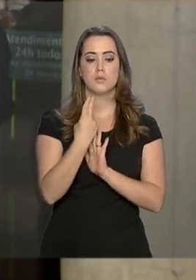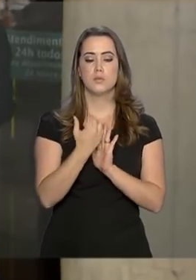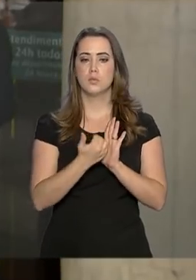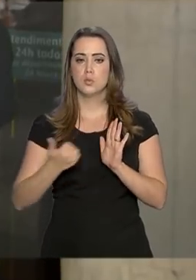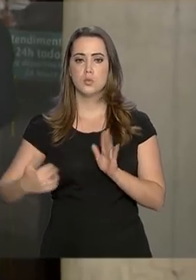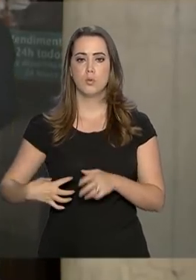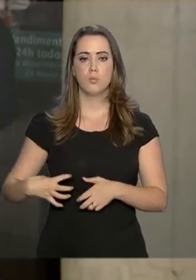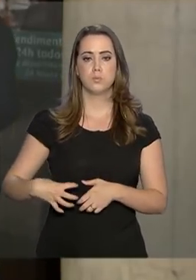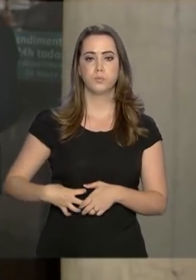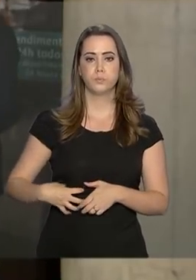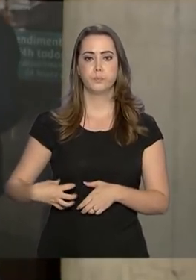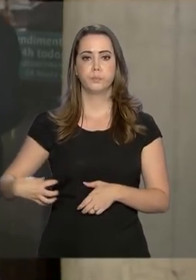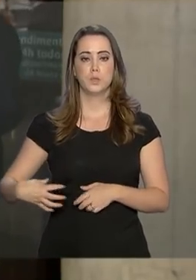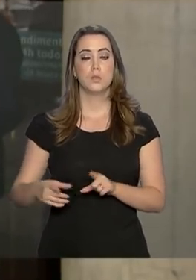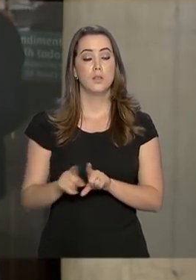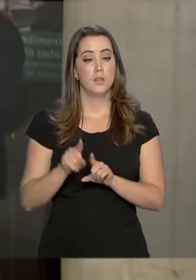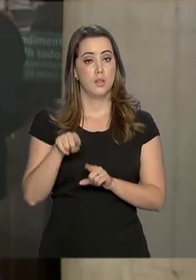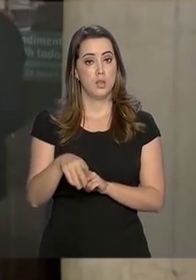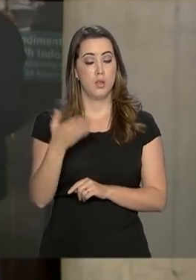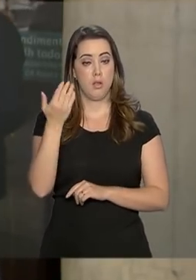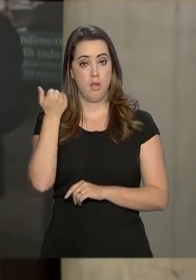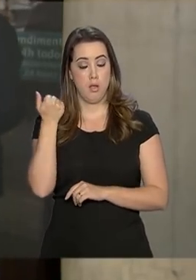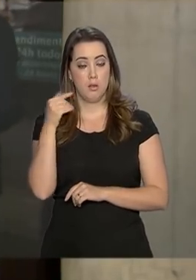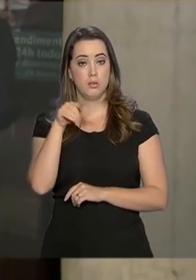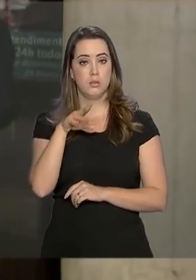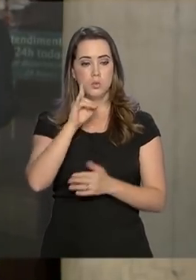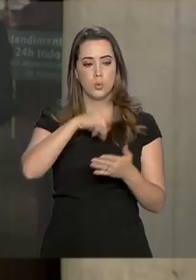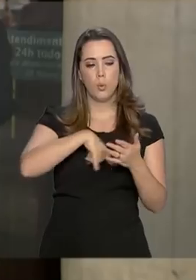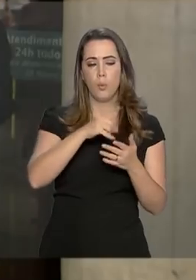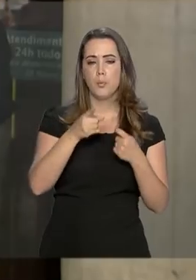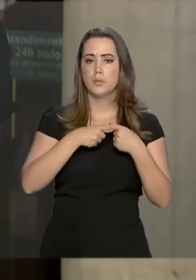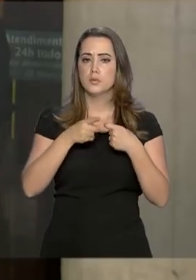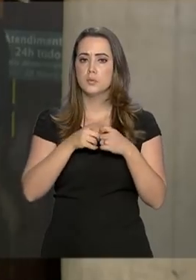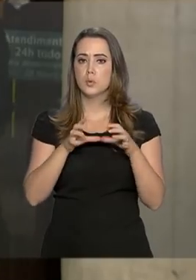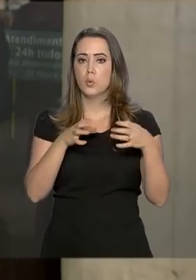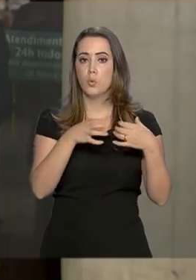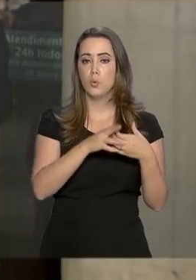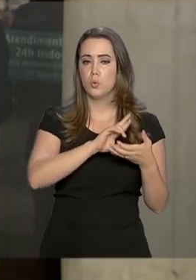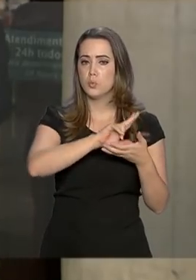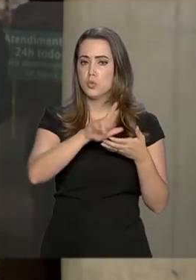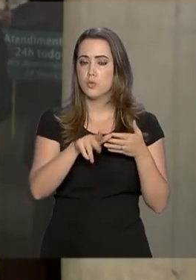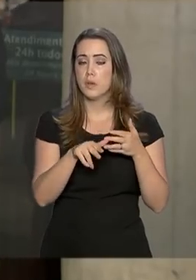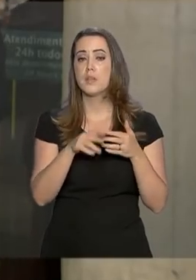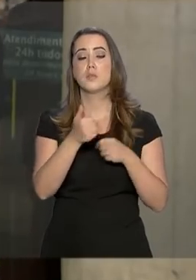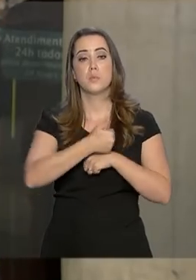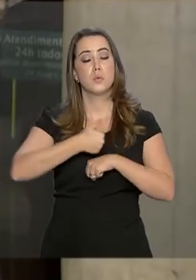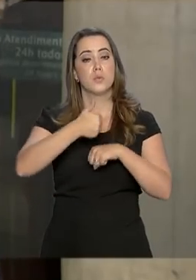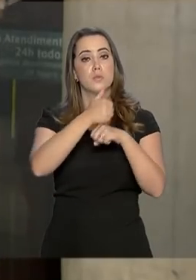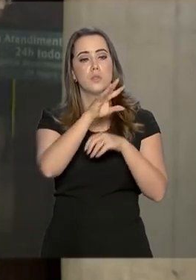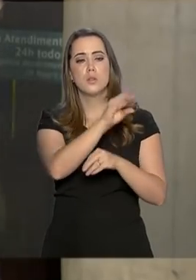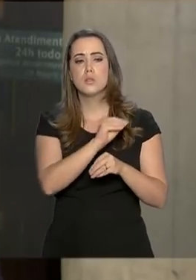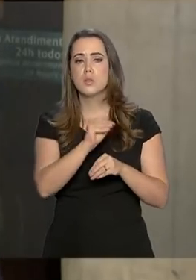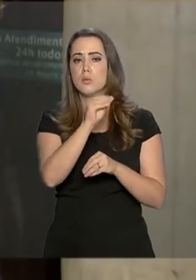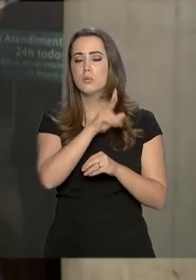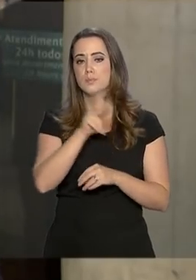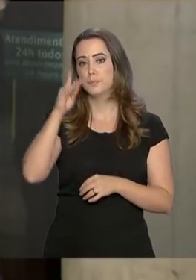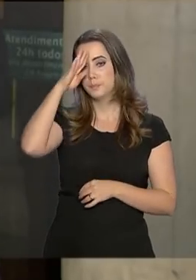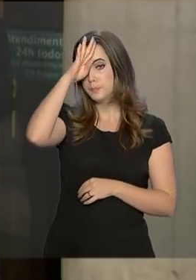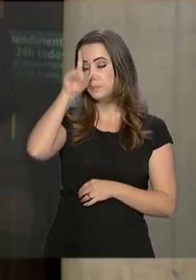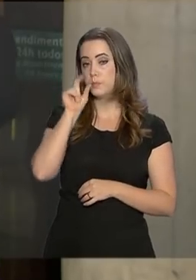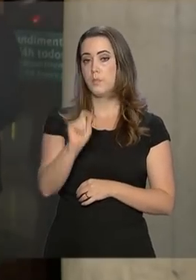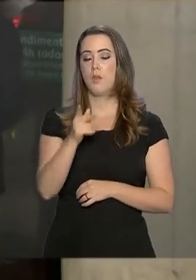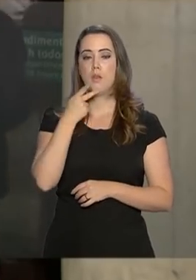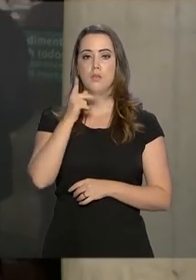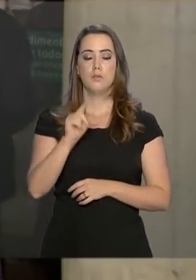retirada da bolsa de colostomia O último boletim médico divulgado pela equipe multidisciplinar que cuida do paciente informa que